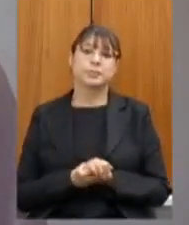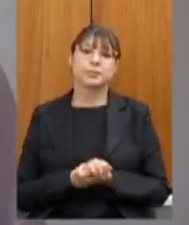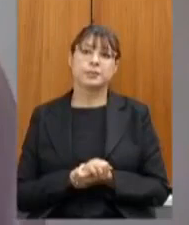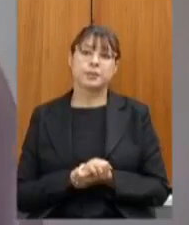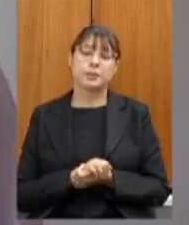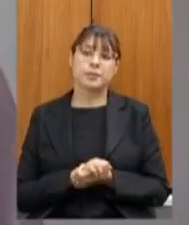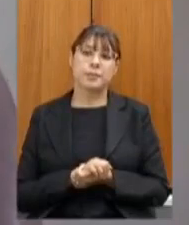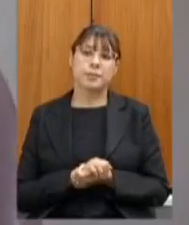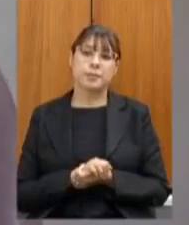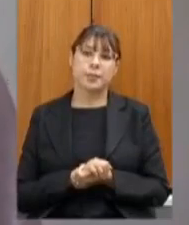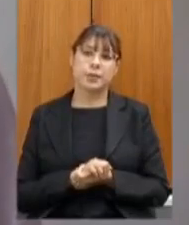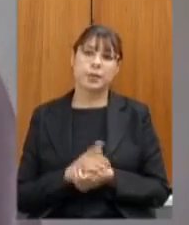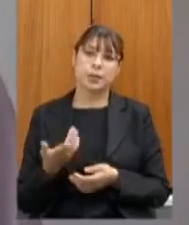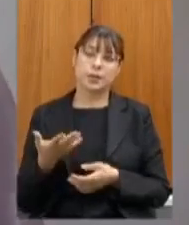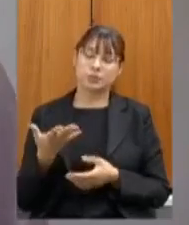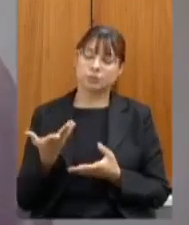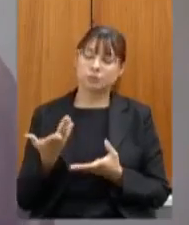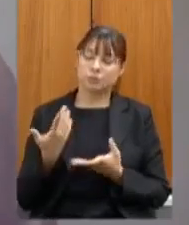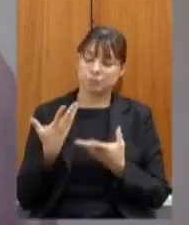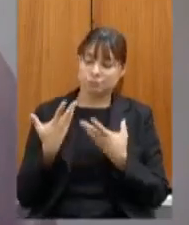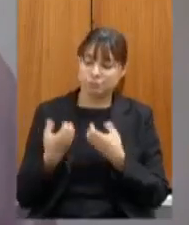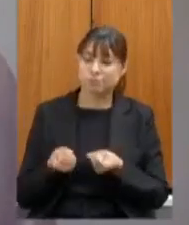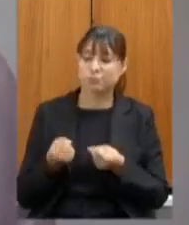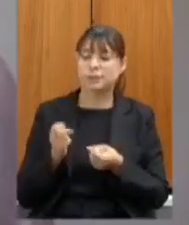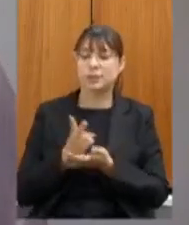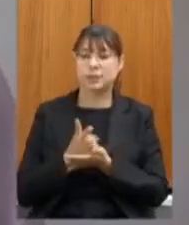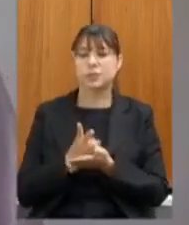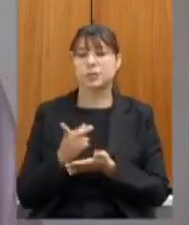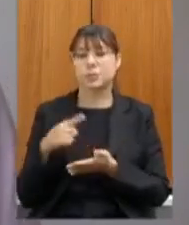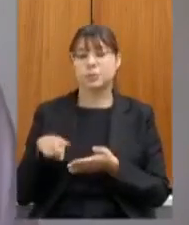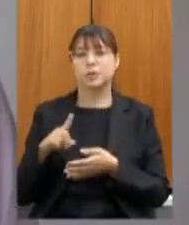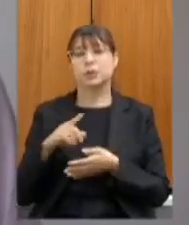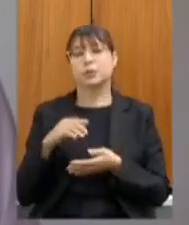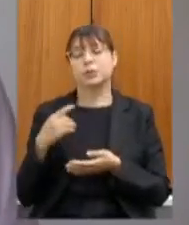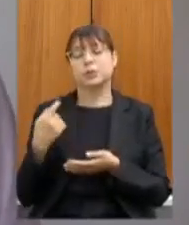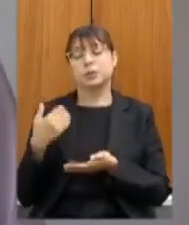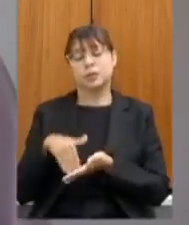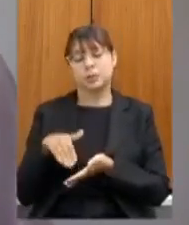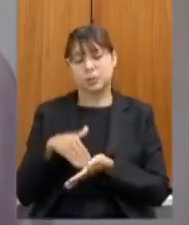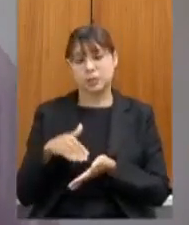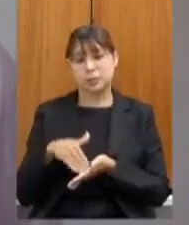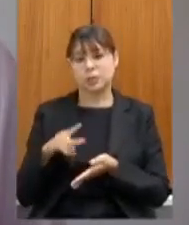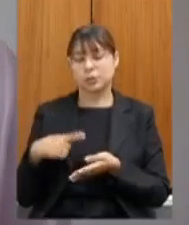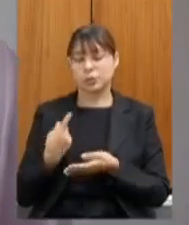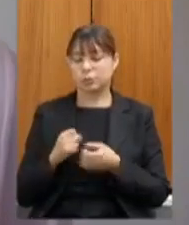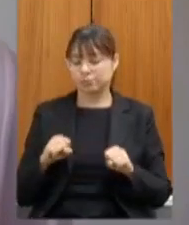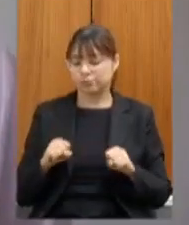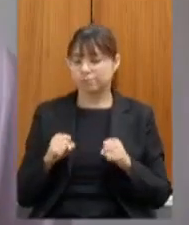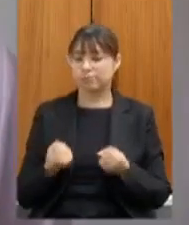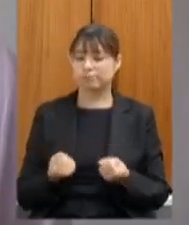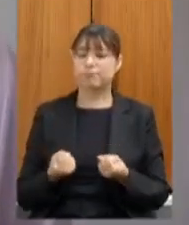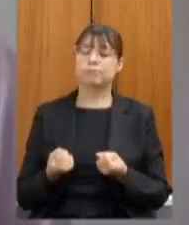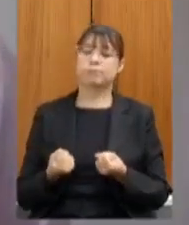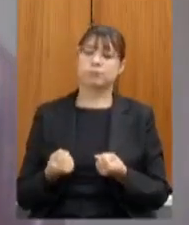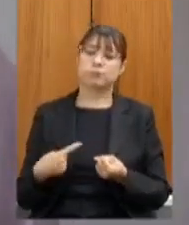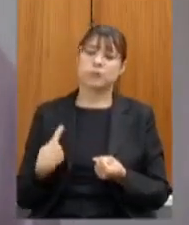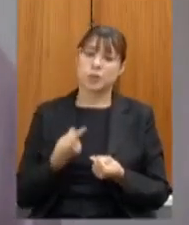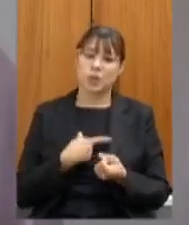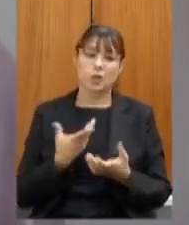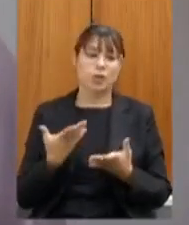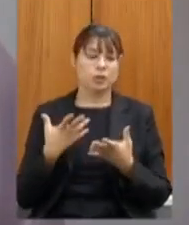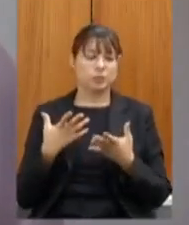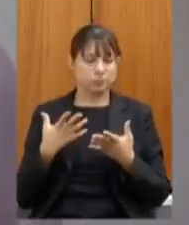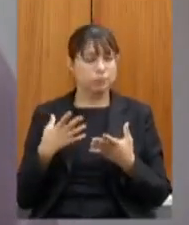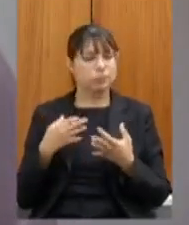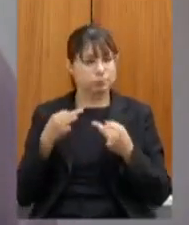menção honrosa que a secretaria recebeu por todo o esforço que vem sendo feito nós temos também a segurança e a alegria